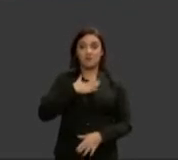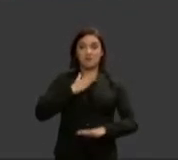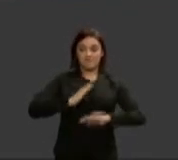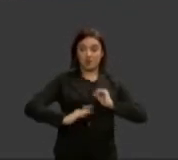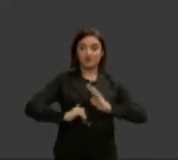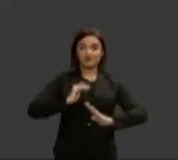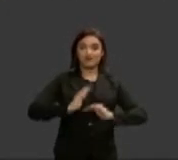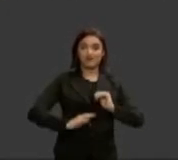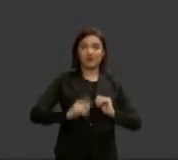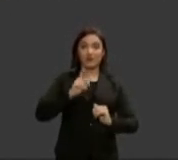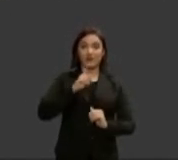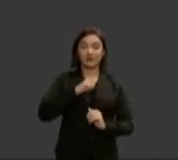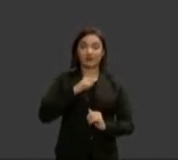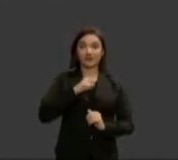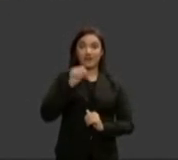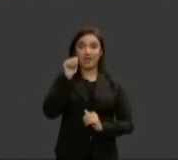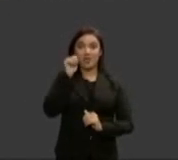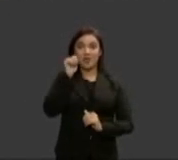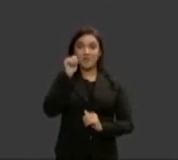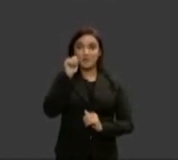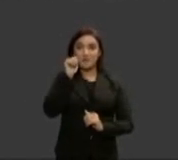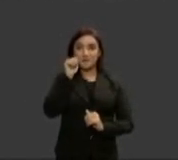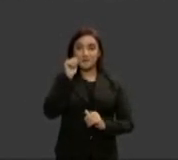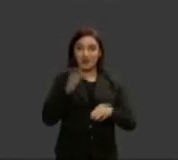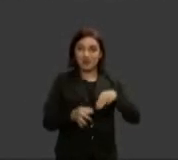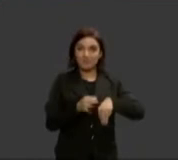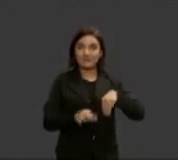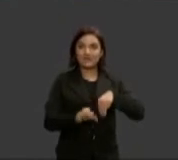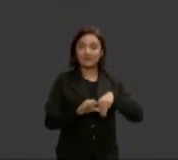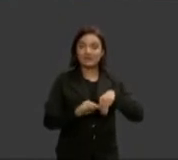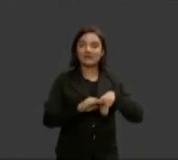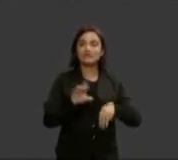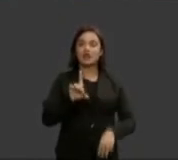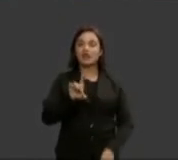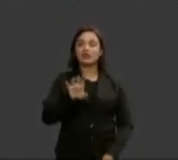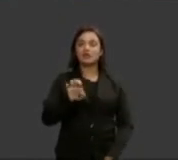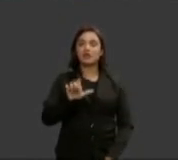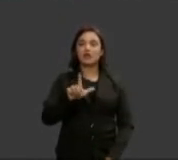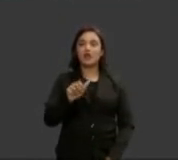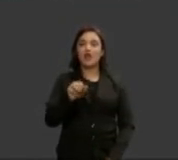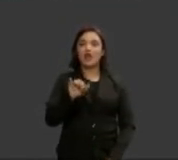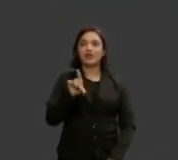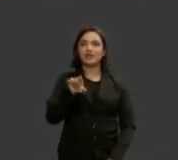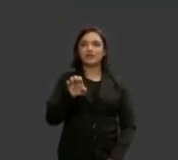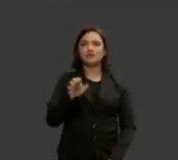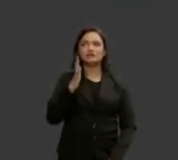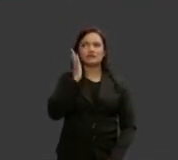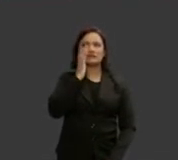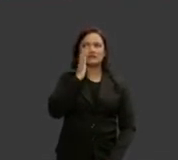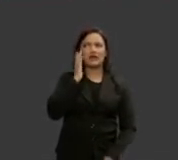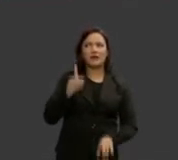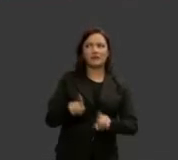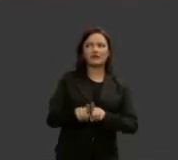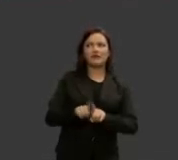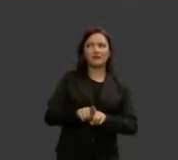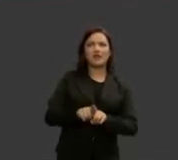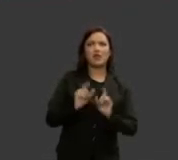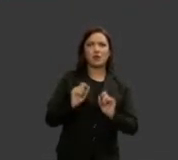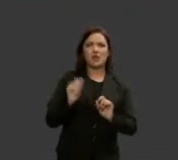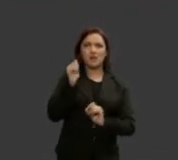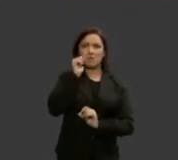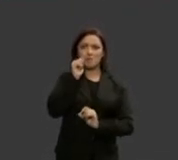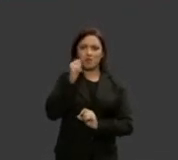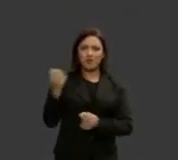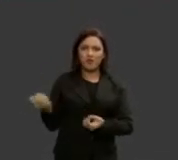ministra Delaide sabe disso eu posso dizer que a mulher moderna desbravou espaços